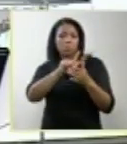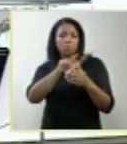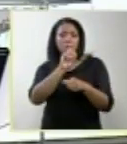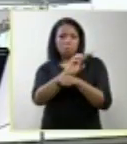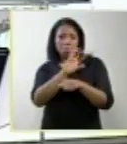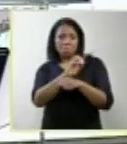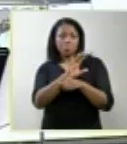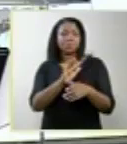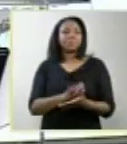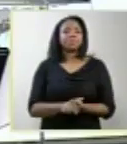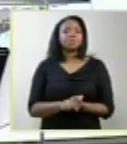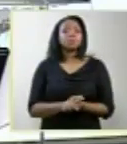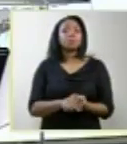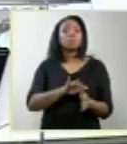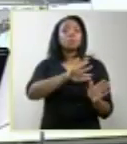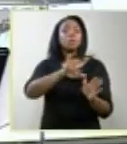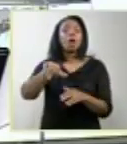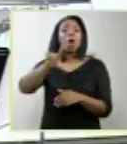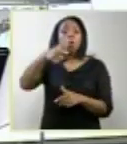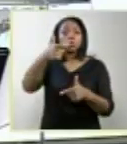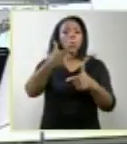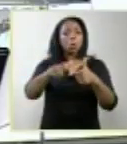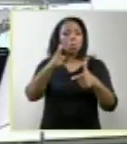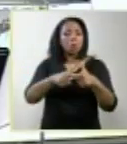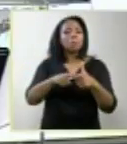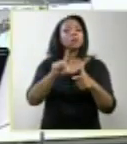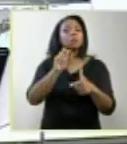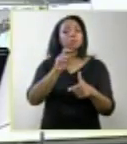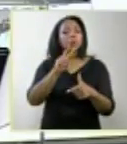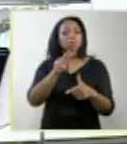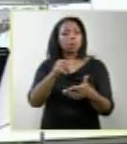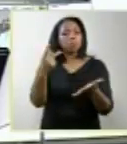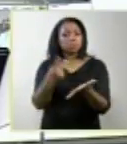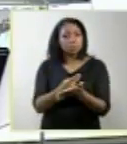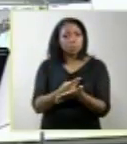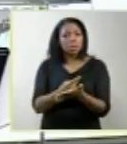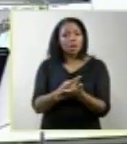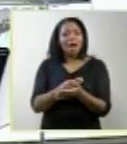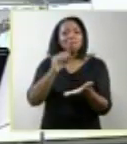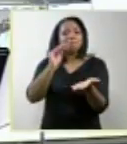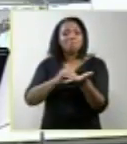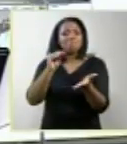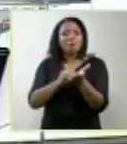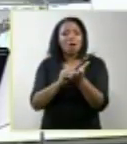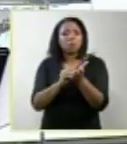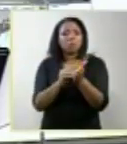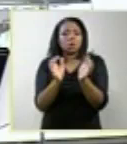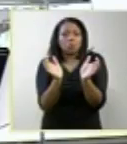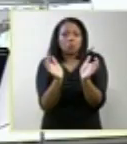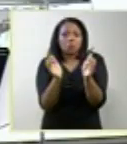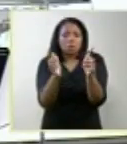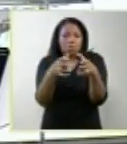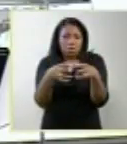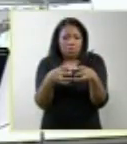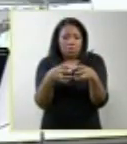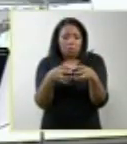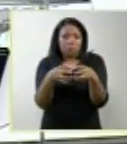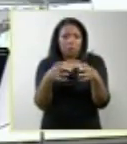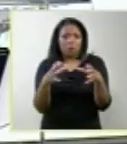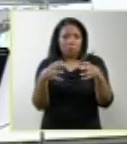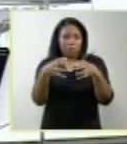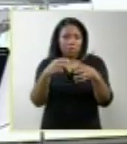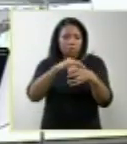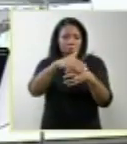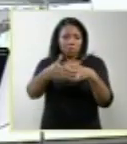excelência. E há outro defeito que poderia ocorrer, é a falta de fechamento. Ou seja, houve a migração do tecido